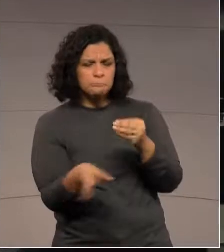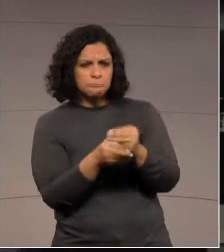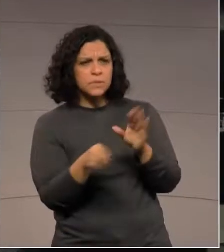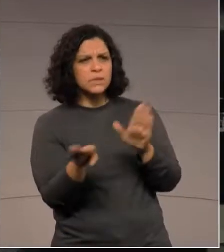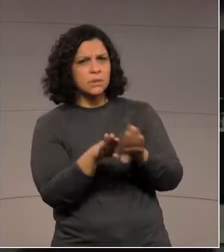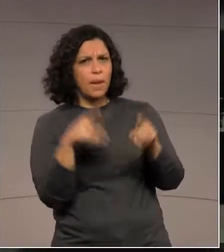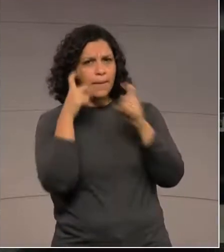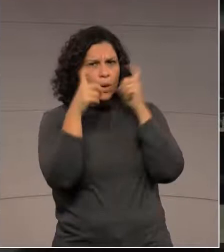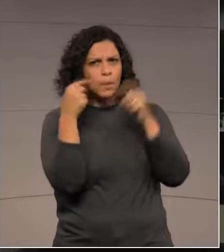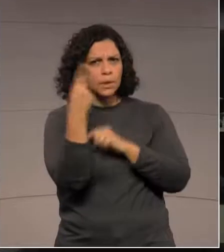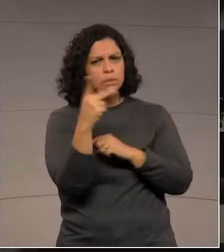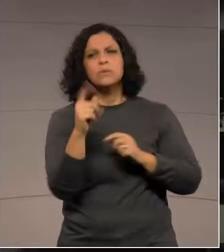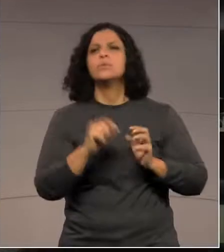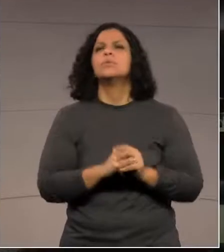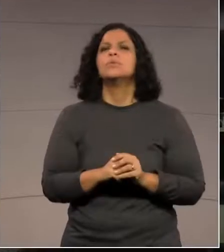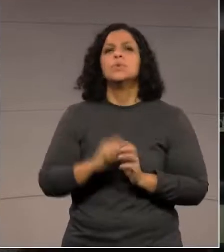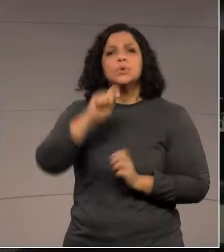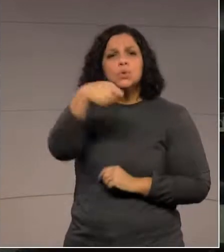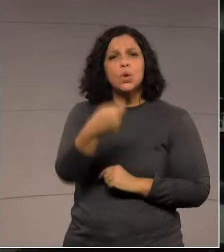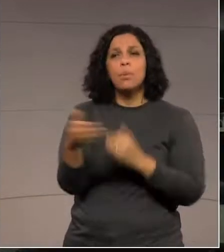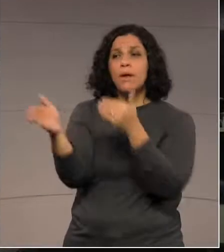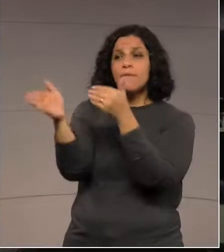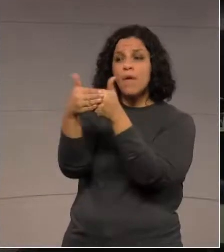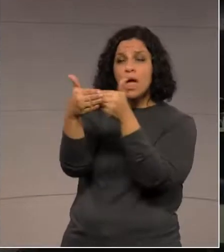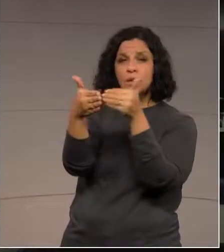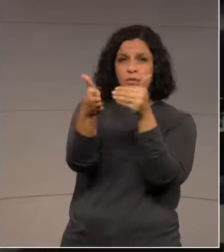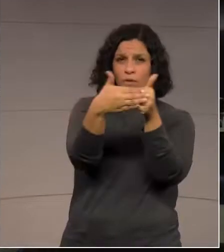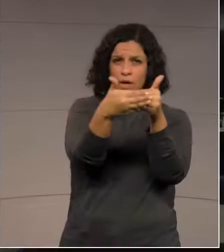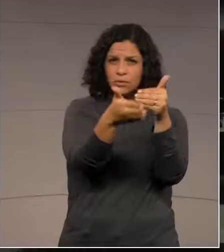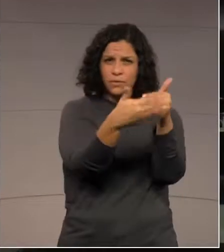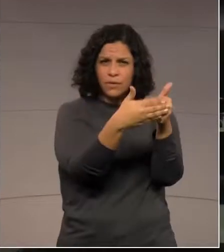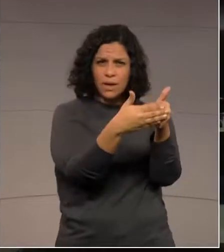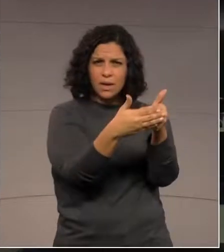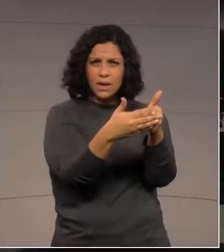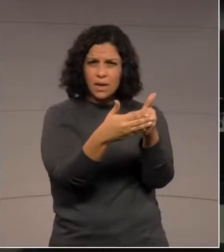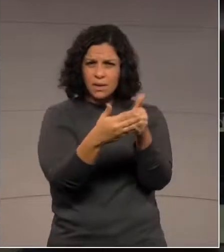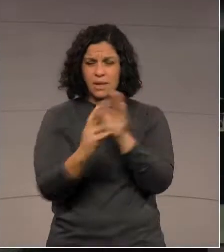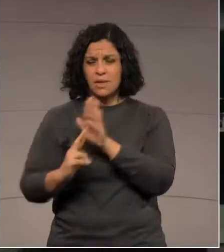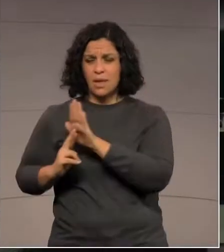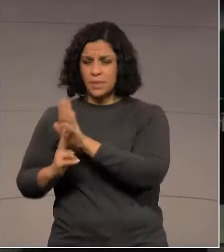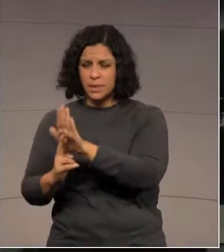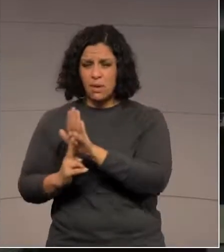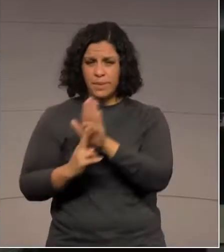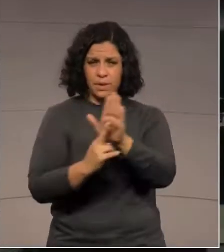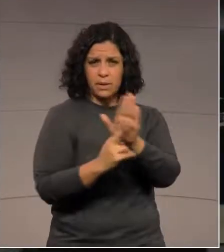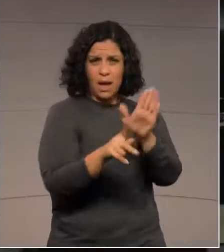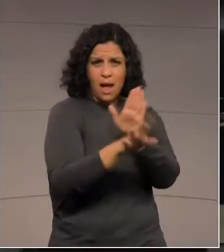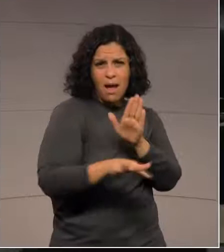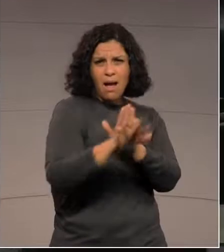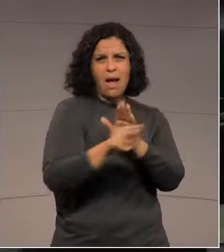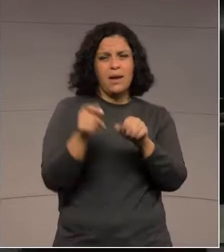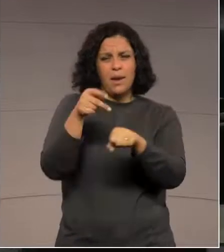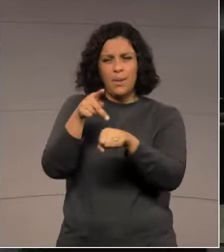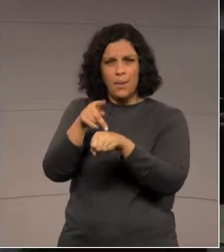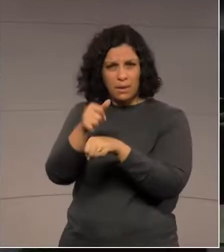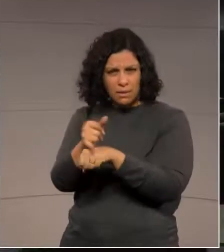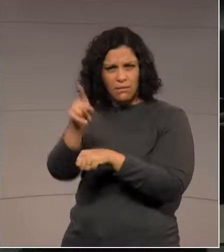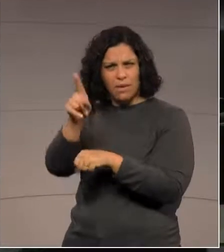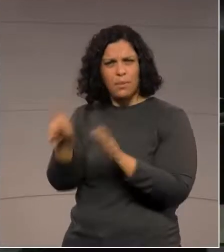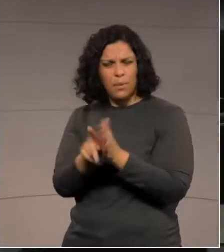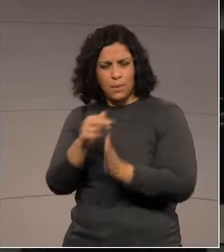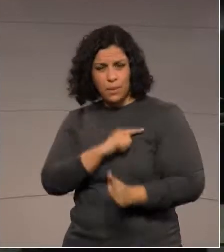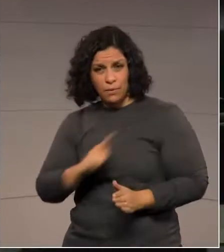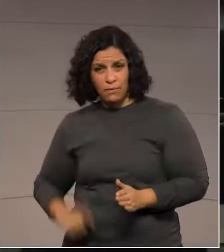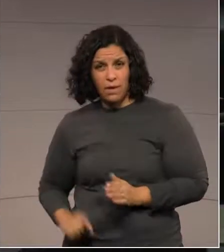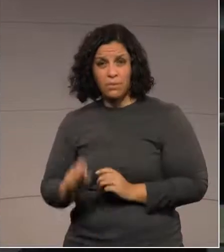suas preocupações com relação ao fechamento dessas representações do governo lá na região de Paranavaí. O